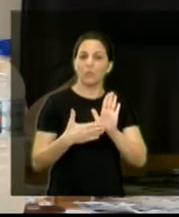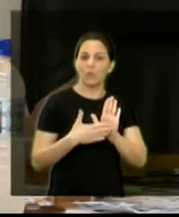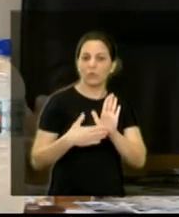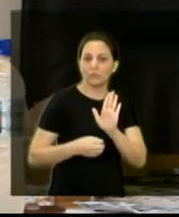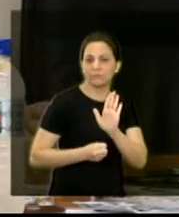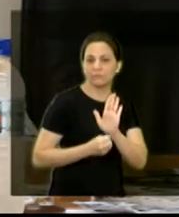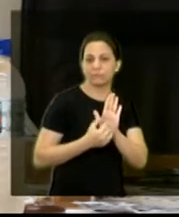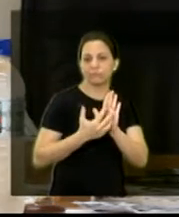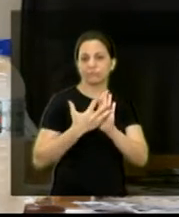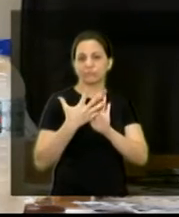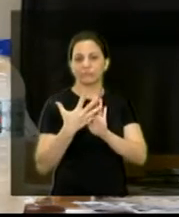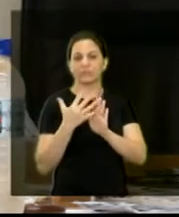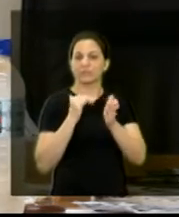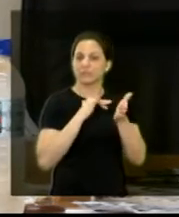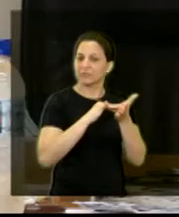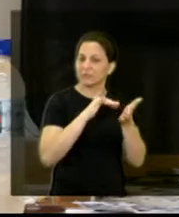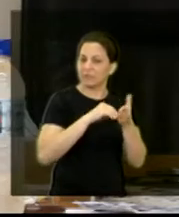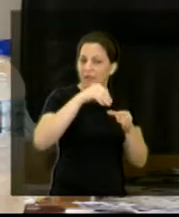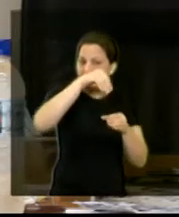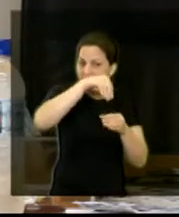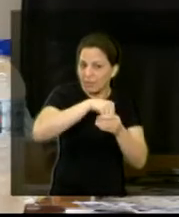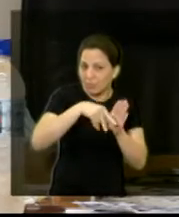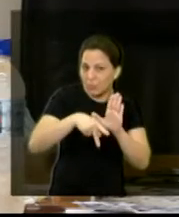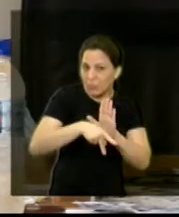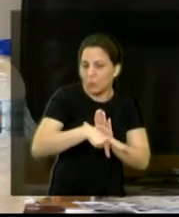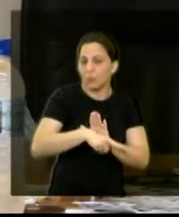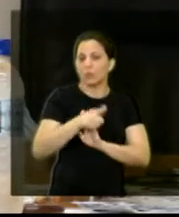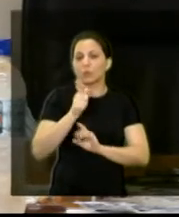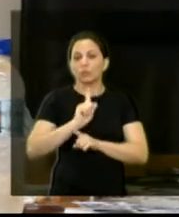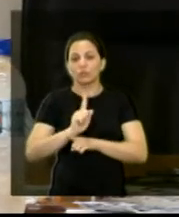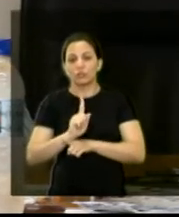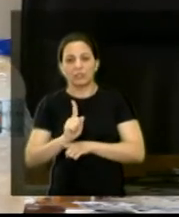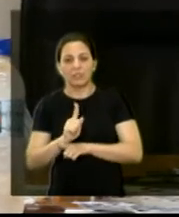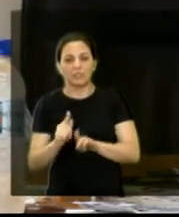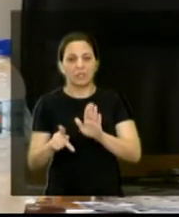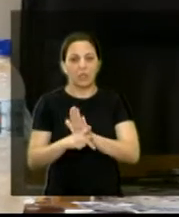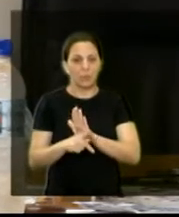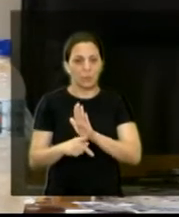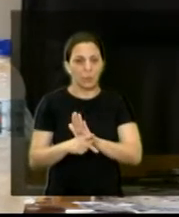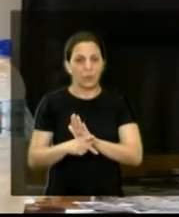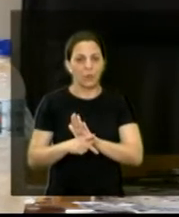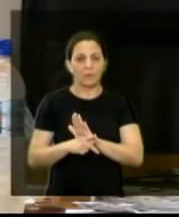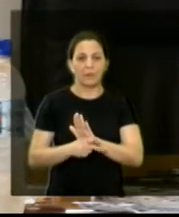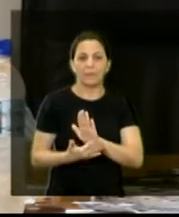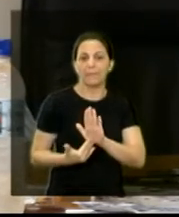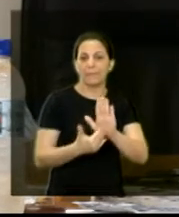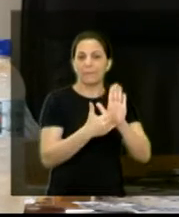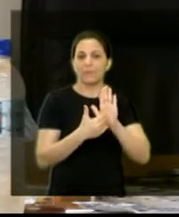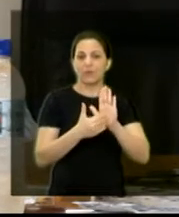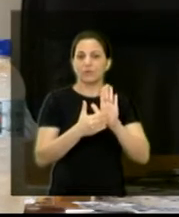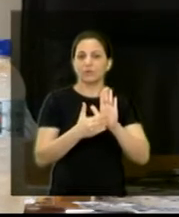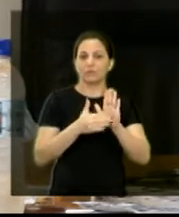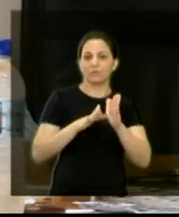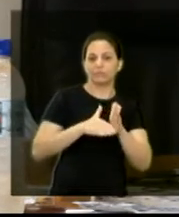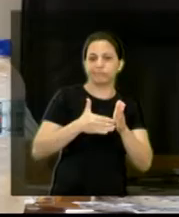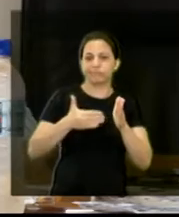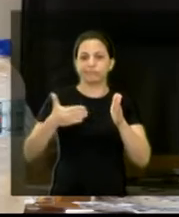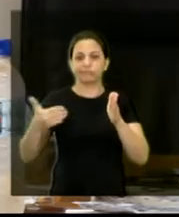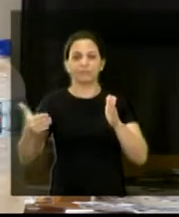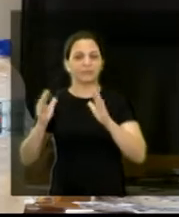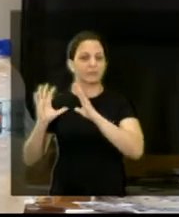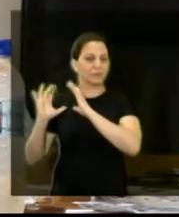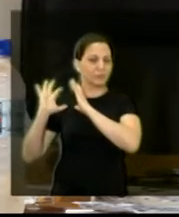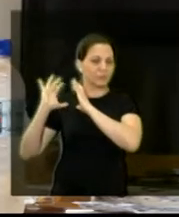secretaria internamente, junto com as suas gerências. Cada um levanta as suas demandas ao longo do tempo, ao longo dos anos.